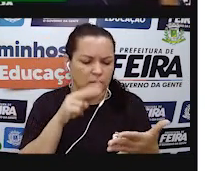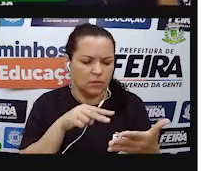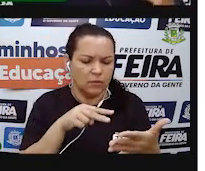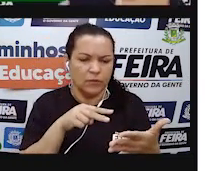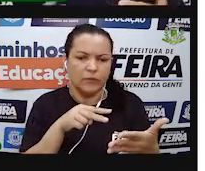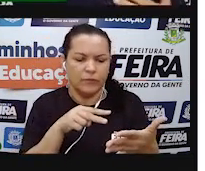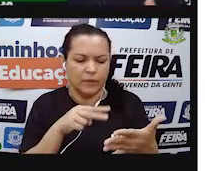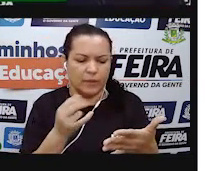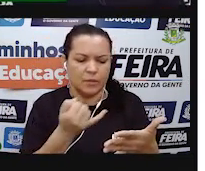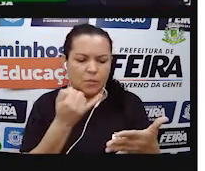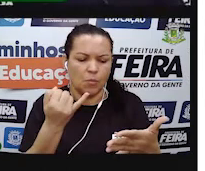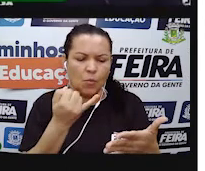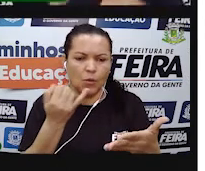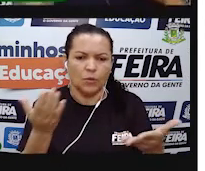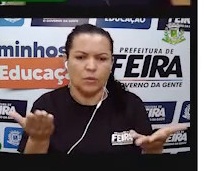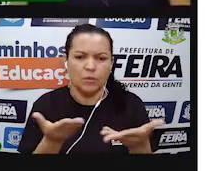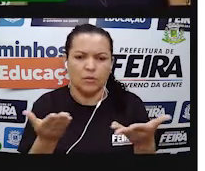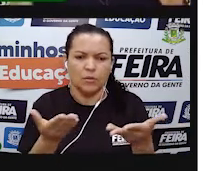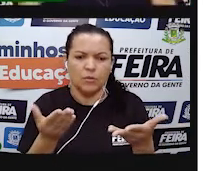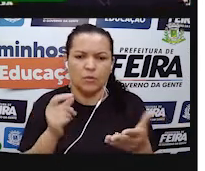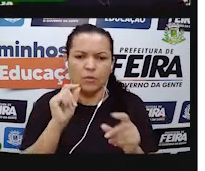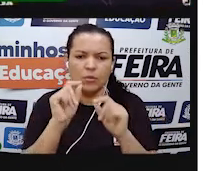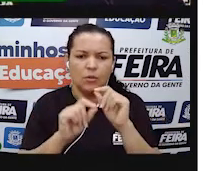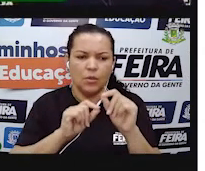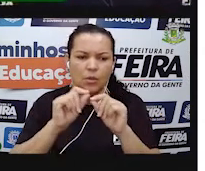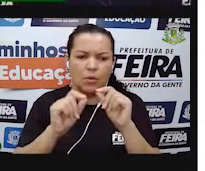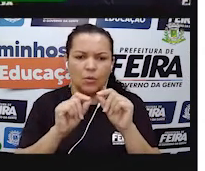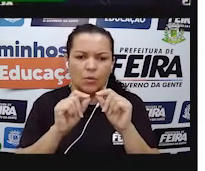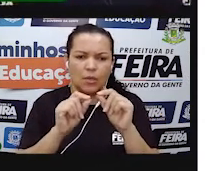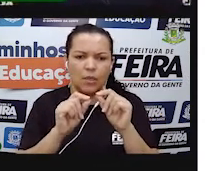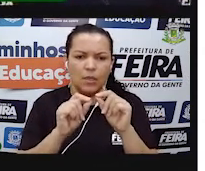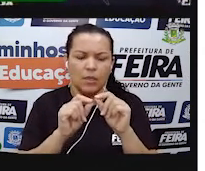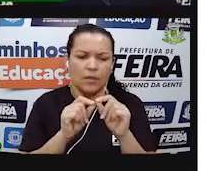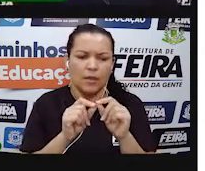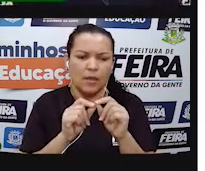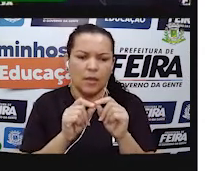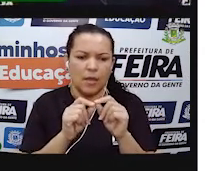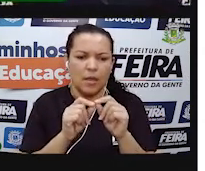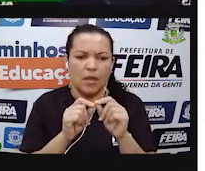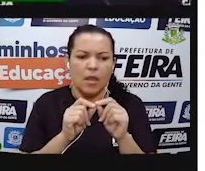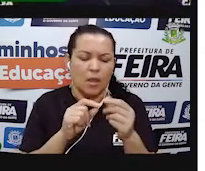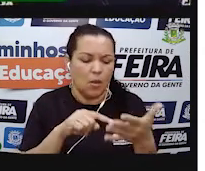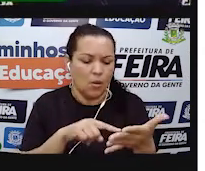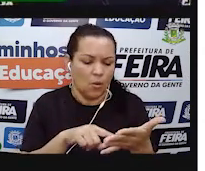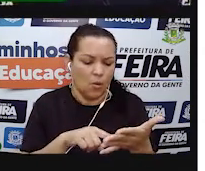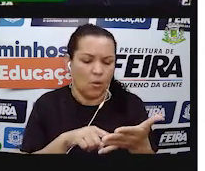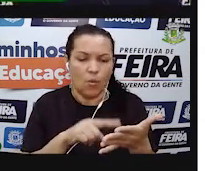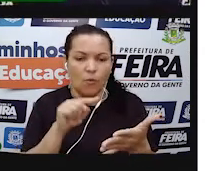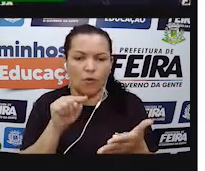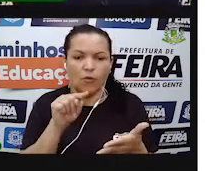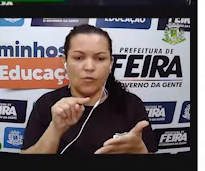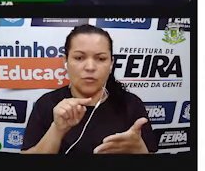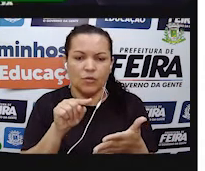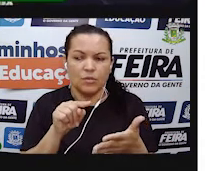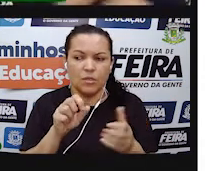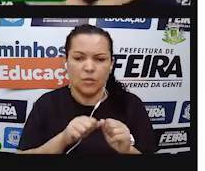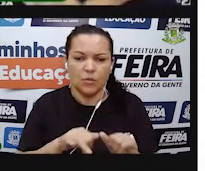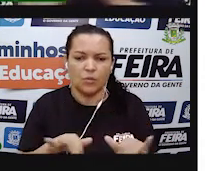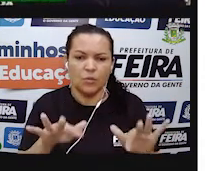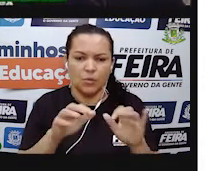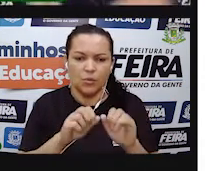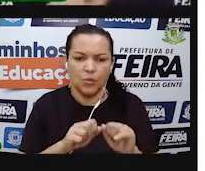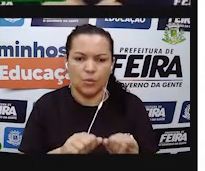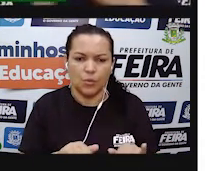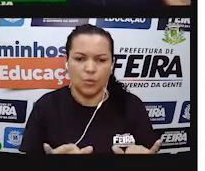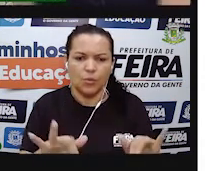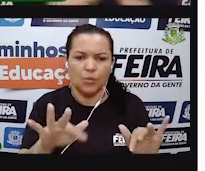Então, na conta de luz, o que vai ser importante para nós aqui agora, nessa aula, é o consumo de energia elétrica. Não